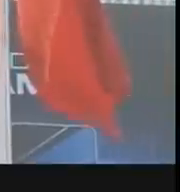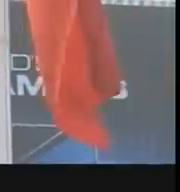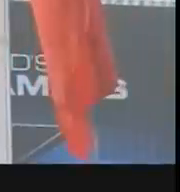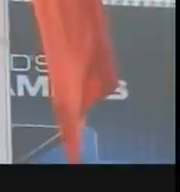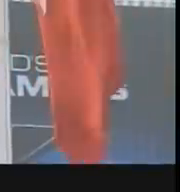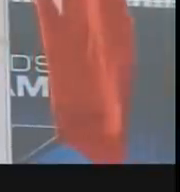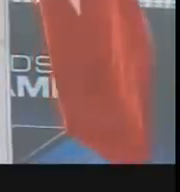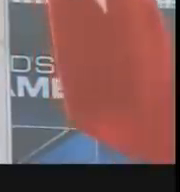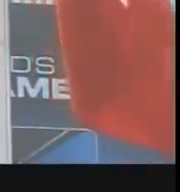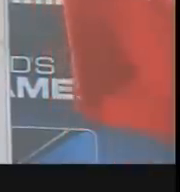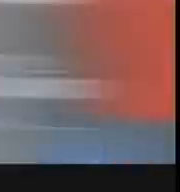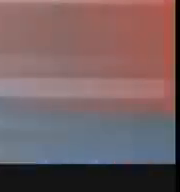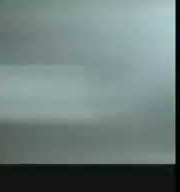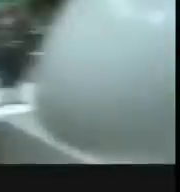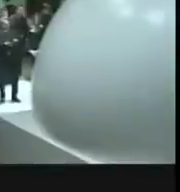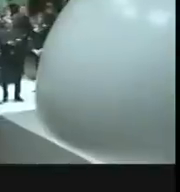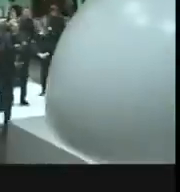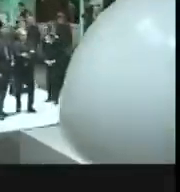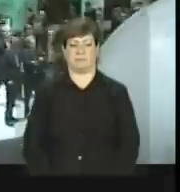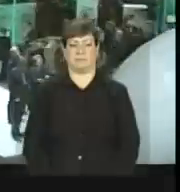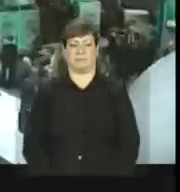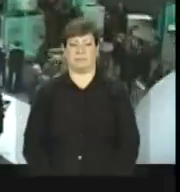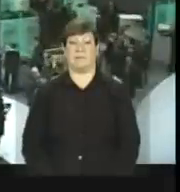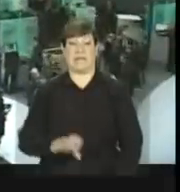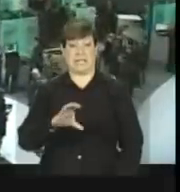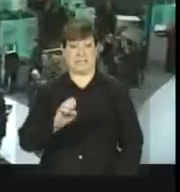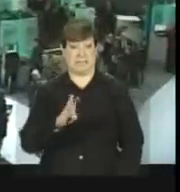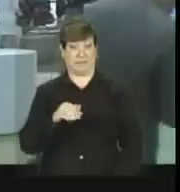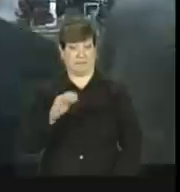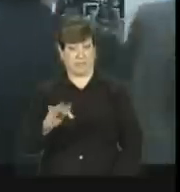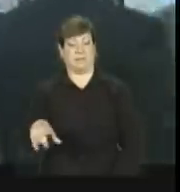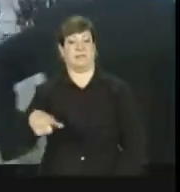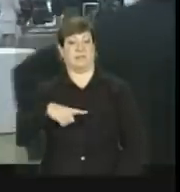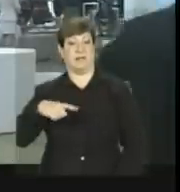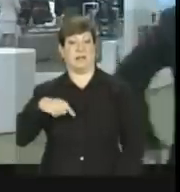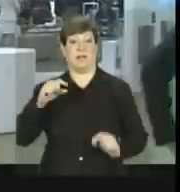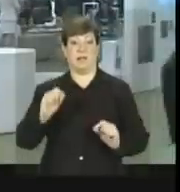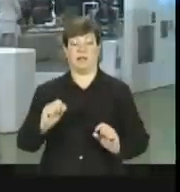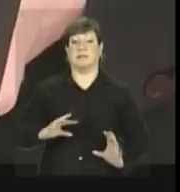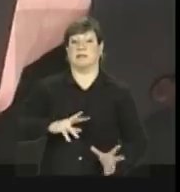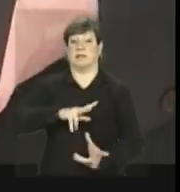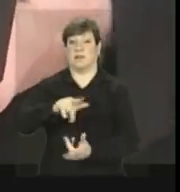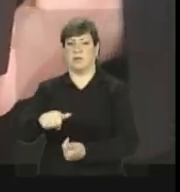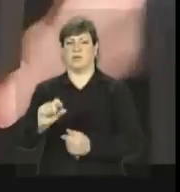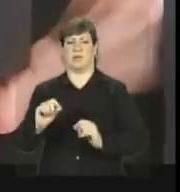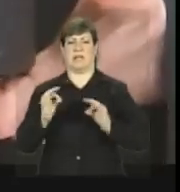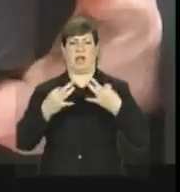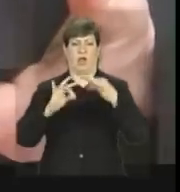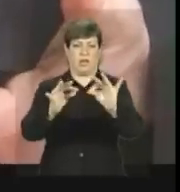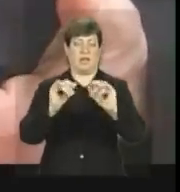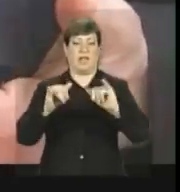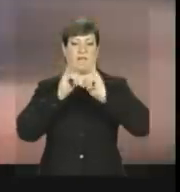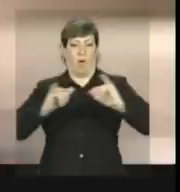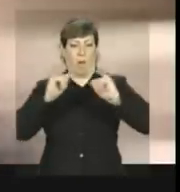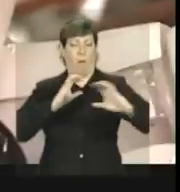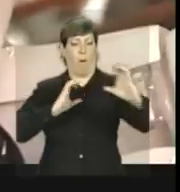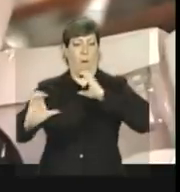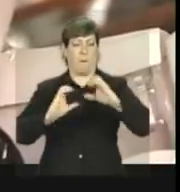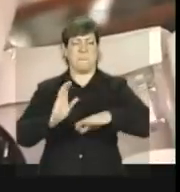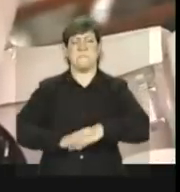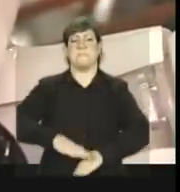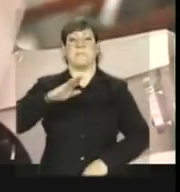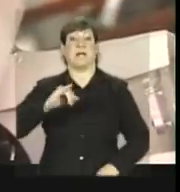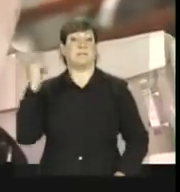A SEBIT, a plataforma global do setor internacional da tecnologia, informação e comunicação e a mais